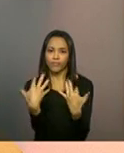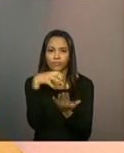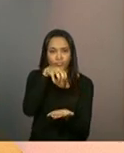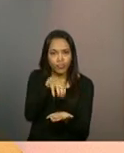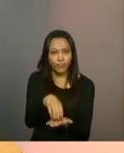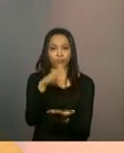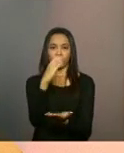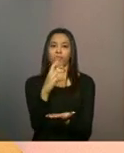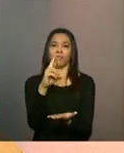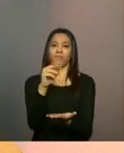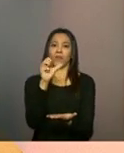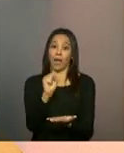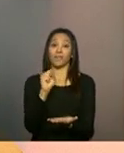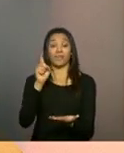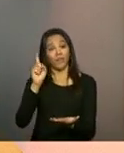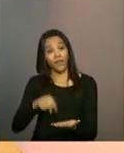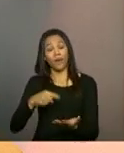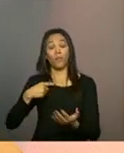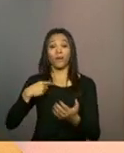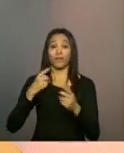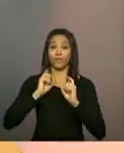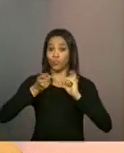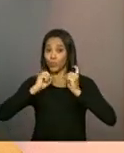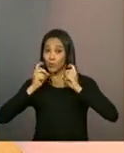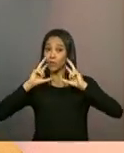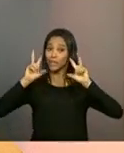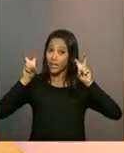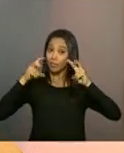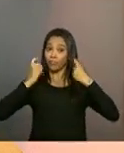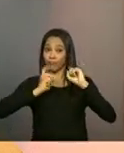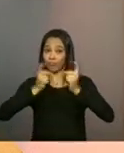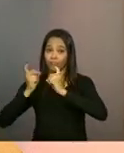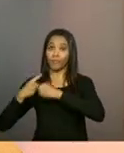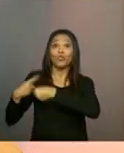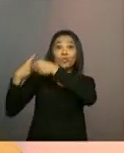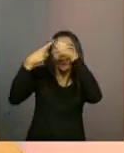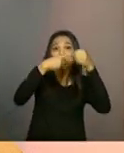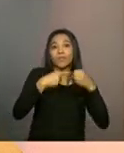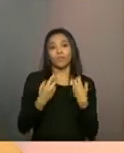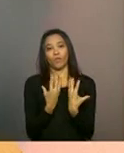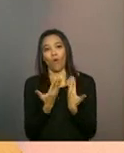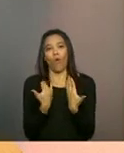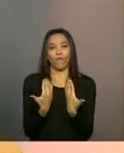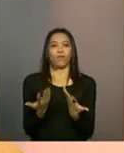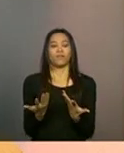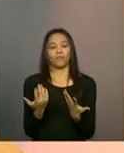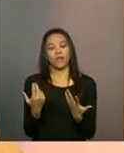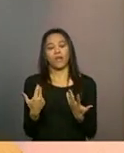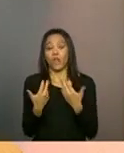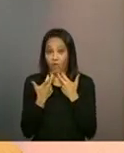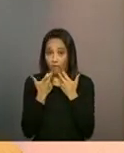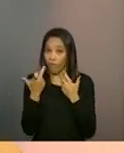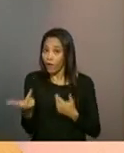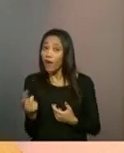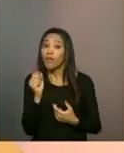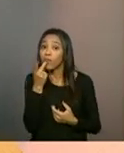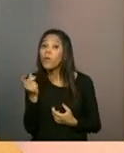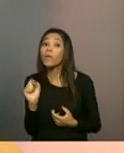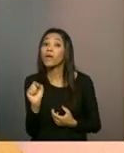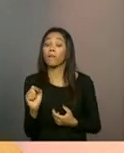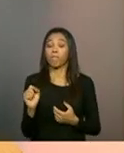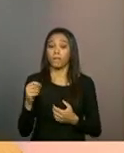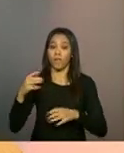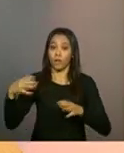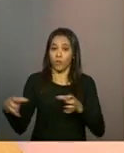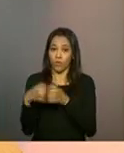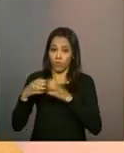levantada pelos municípios. E aí, o que a gente quer colocar, assim, na verdade, é uma reflexão para os técnicos, né? É